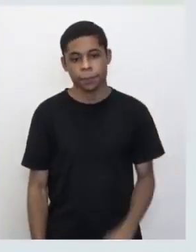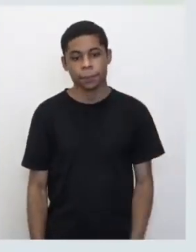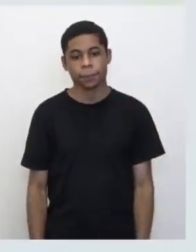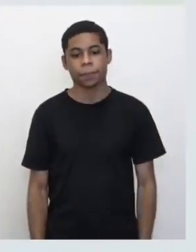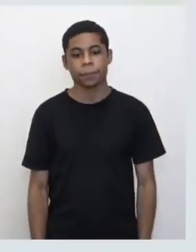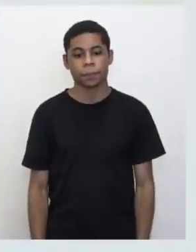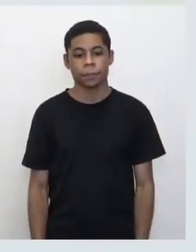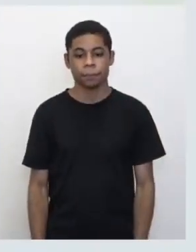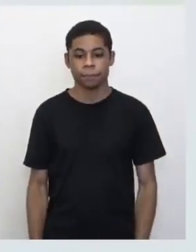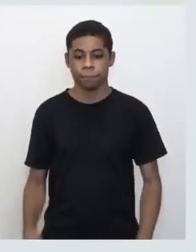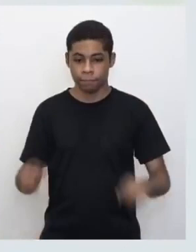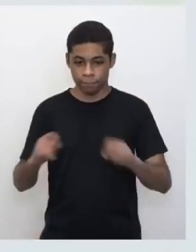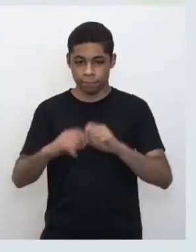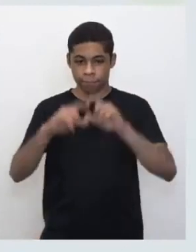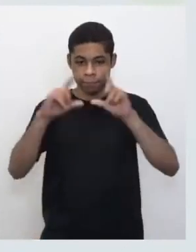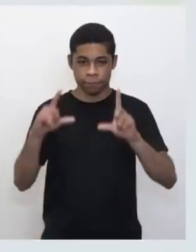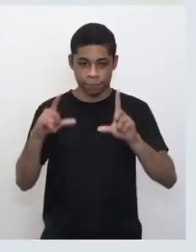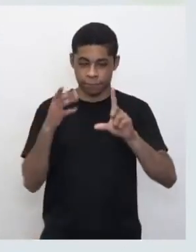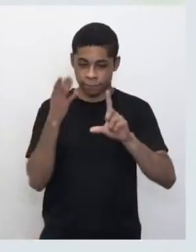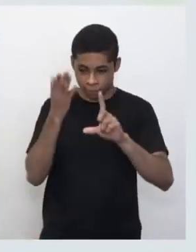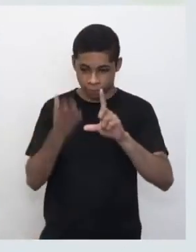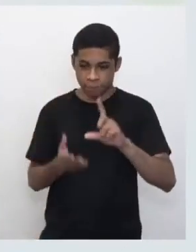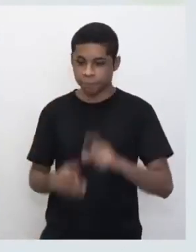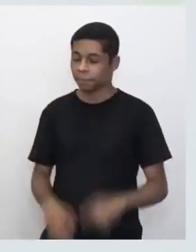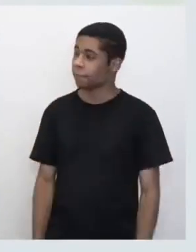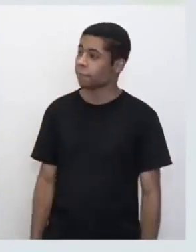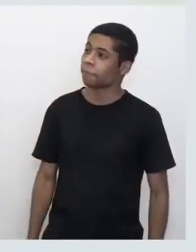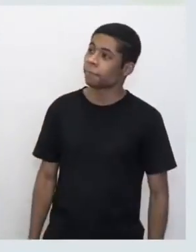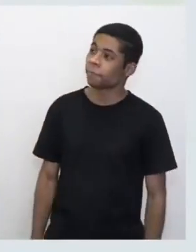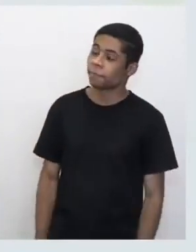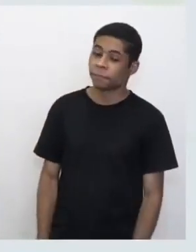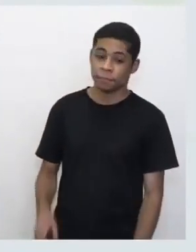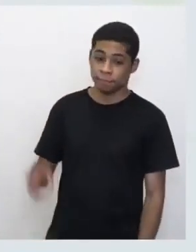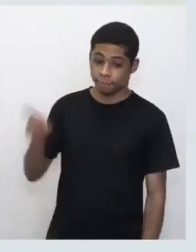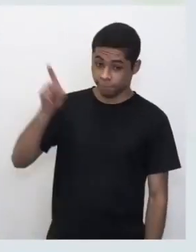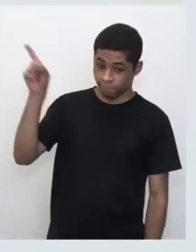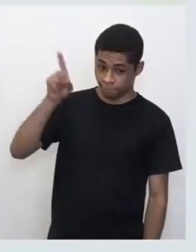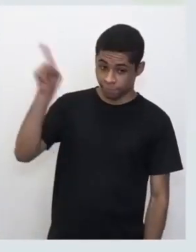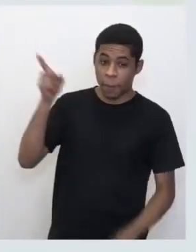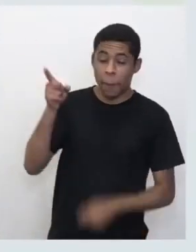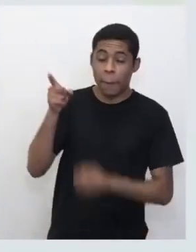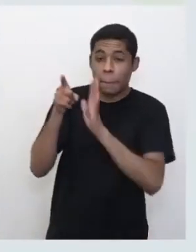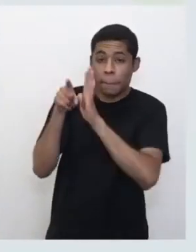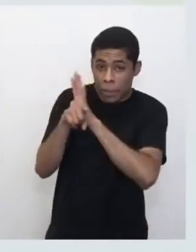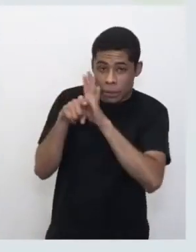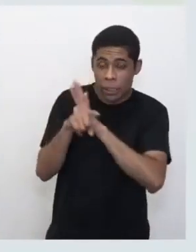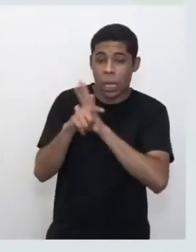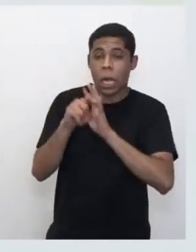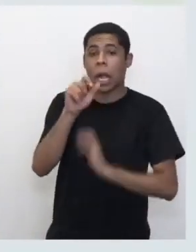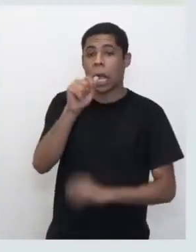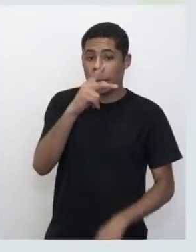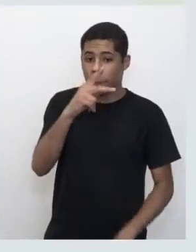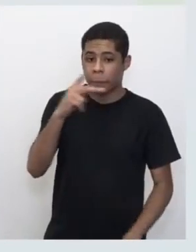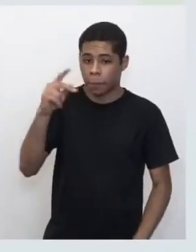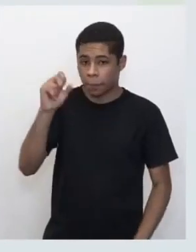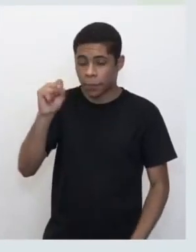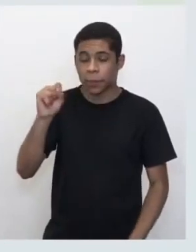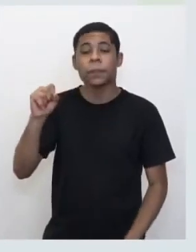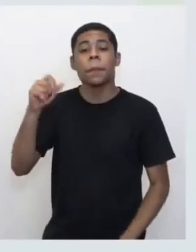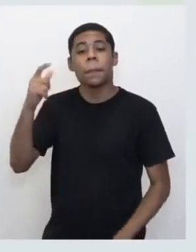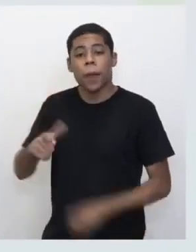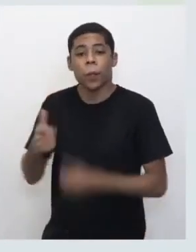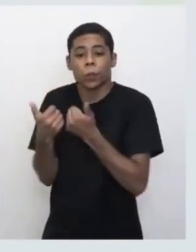Então, abrindo aqui a Play Store. Então, aqui em cima, a gente tem a barra de pesquisa.